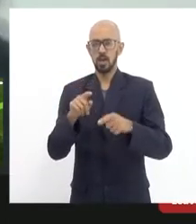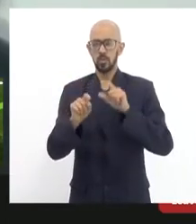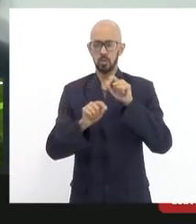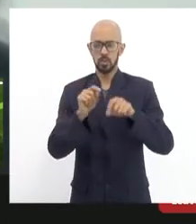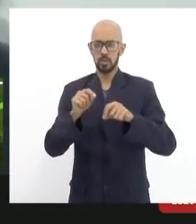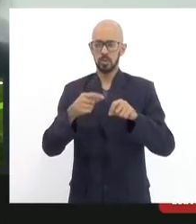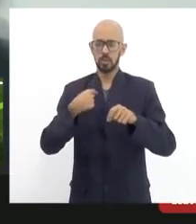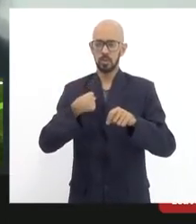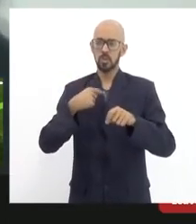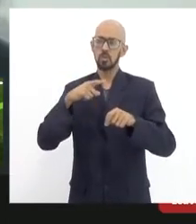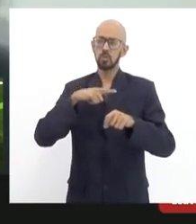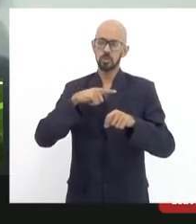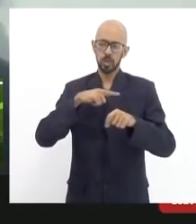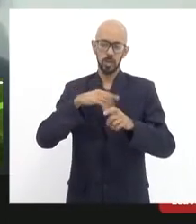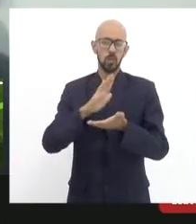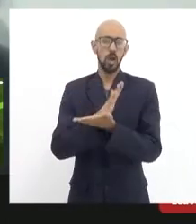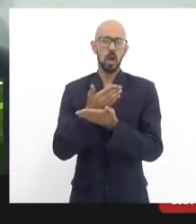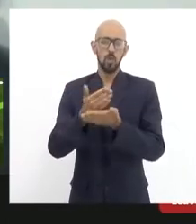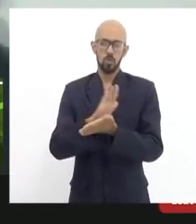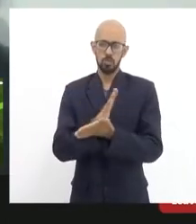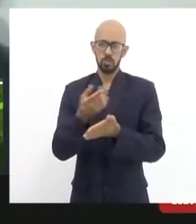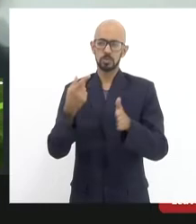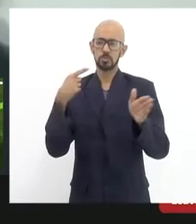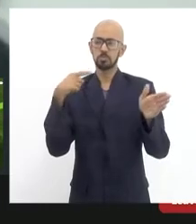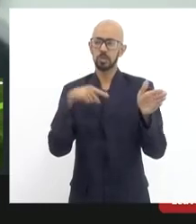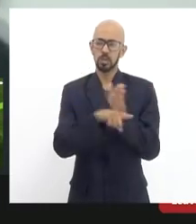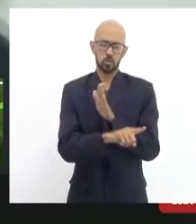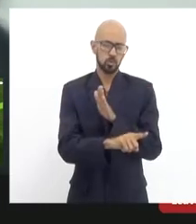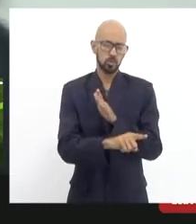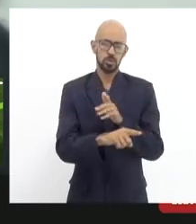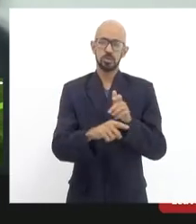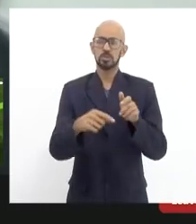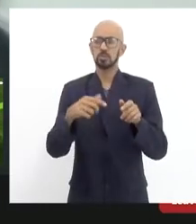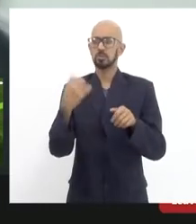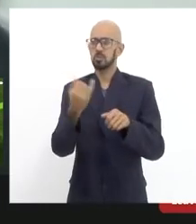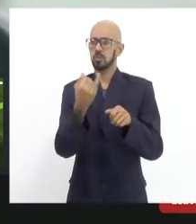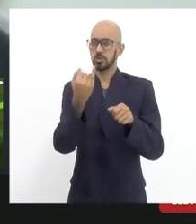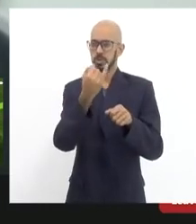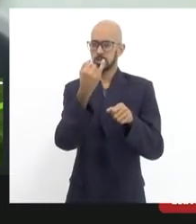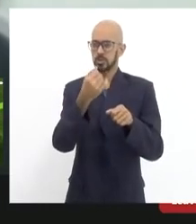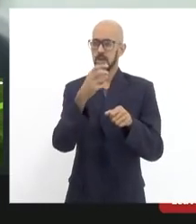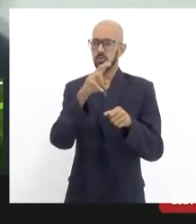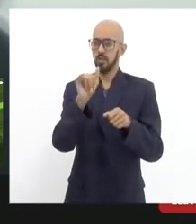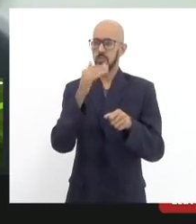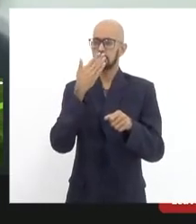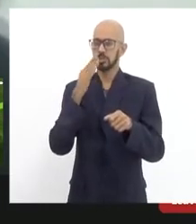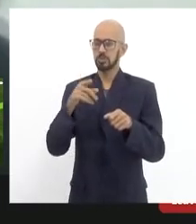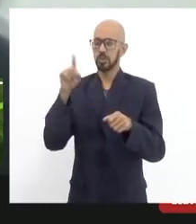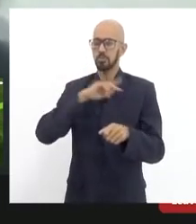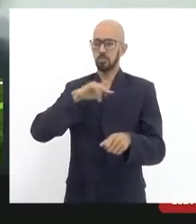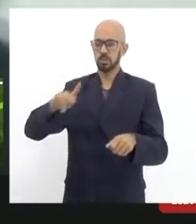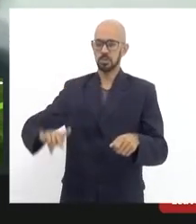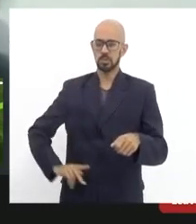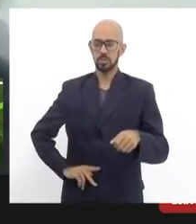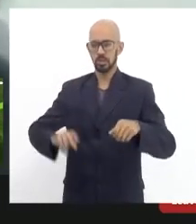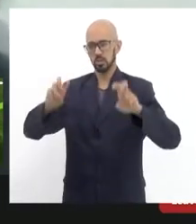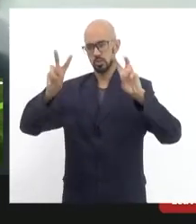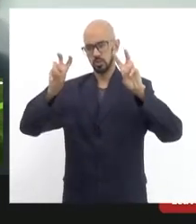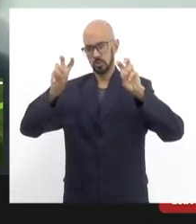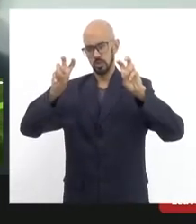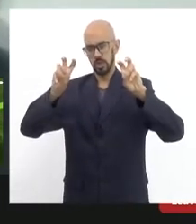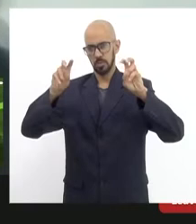sim, algumas perguntas a fazer, que encaminharei a vossa excelência como presidente do tema hoje.